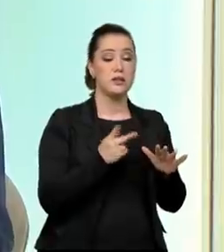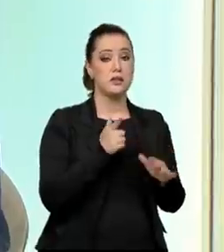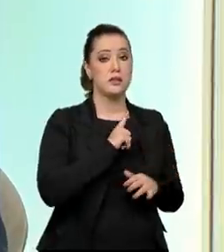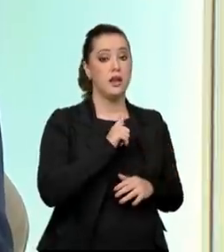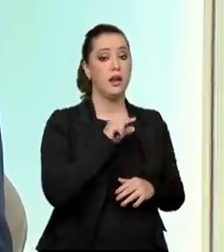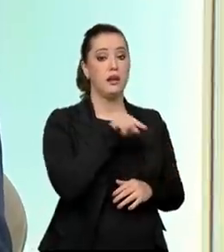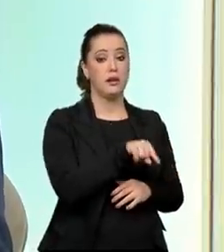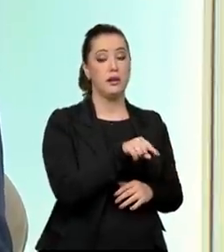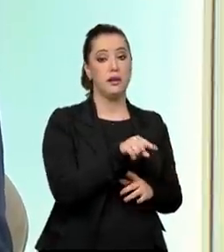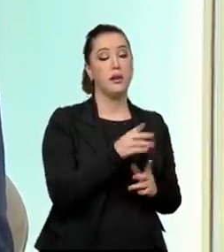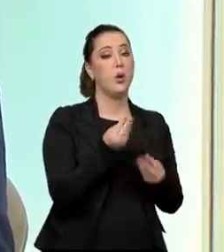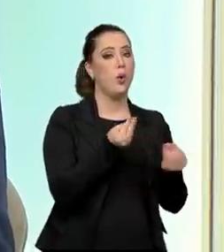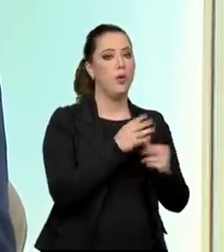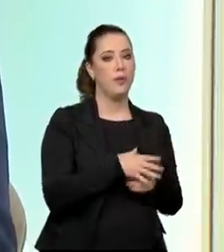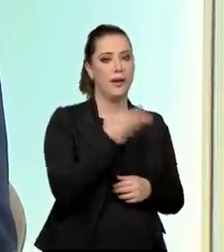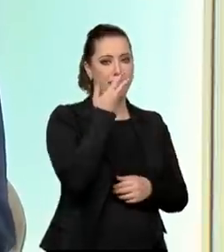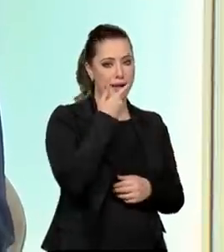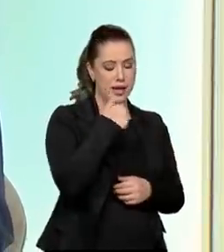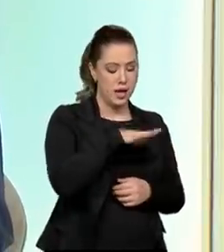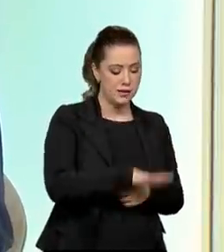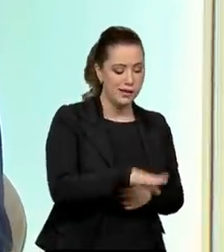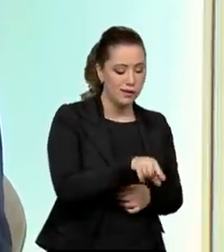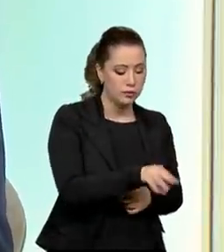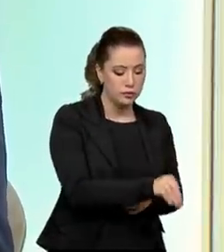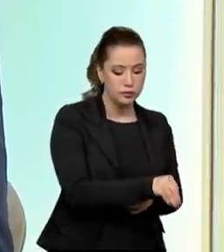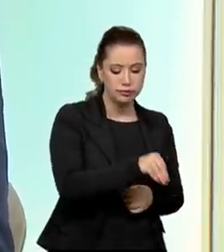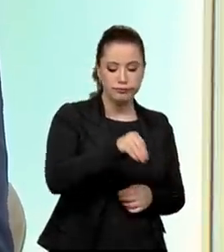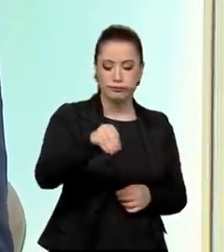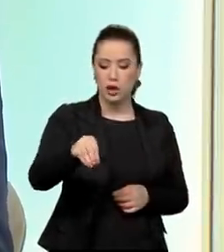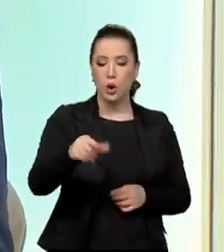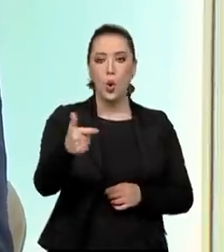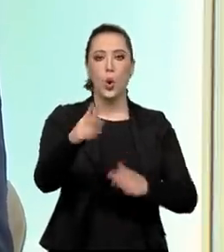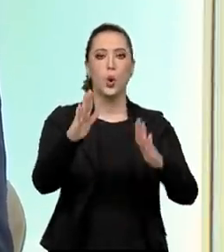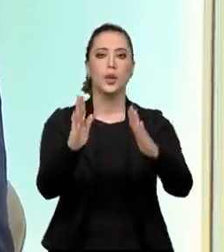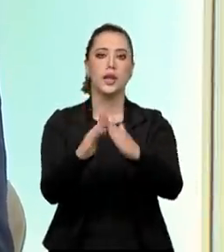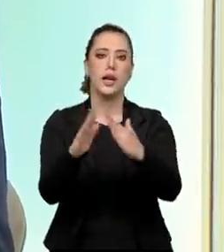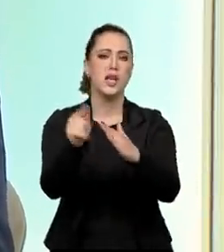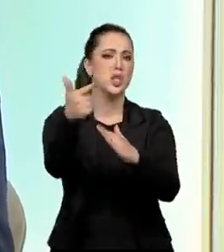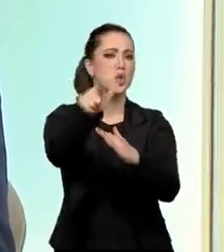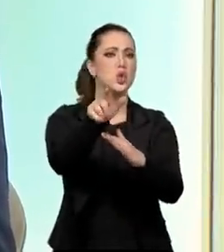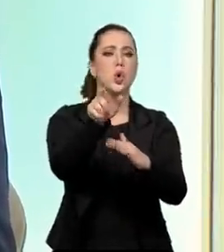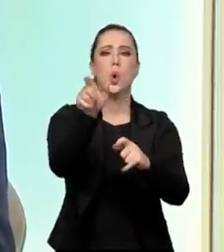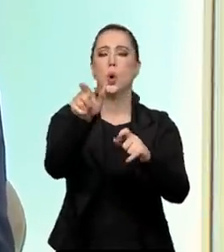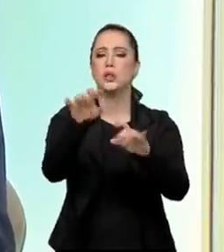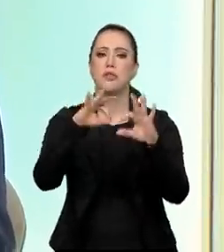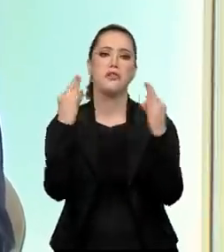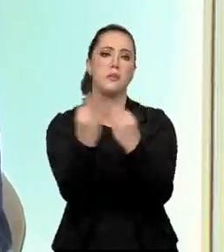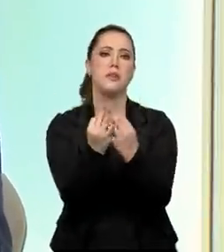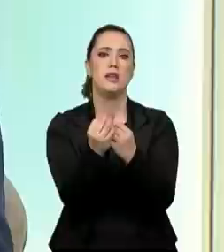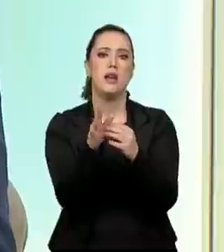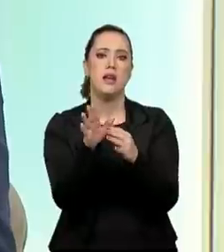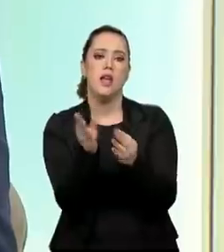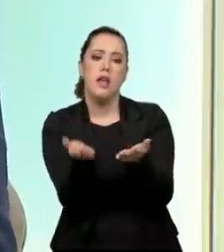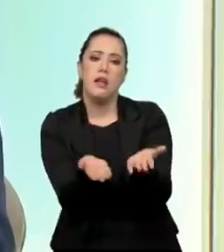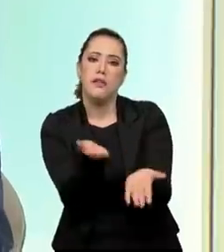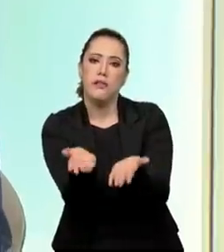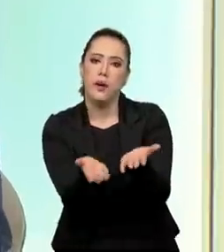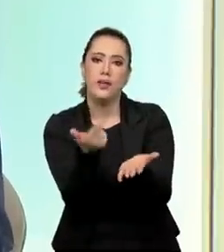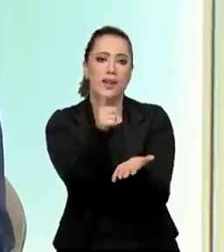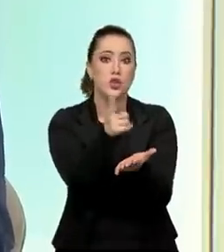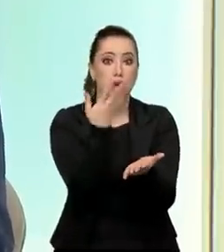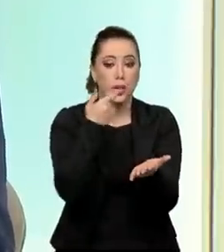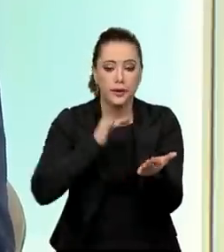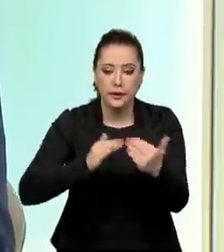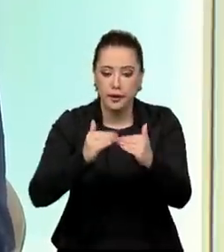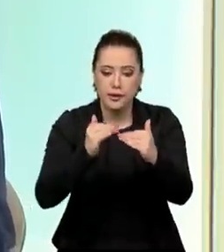que não são os da criança. Então, é aquela adolescente que vai cuidar de criancinhas pequenas, que vai varrer, que vai limpar, que vai lavar a